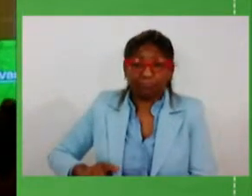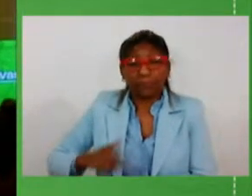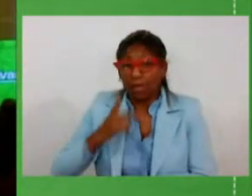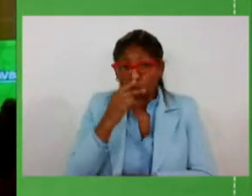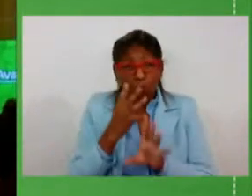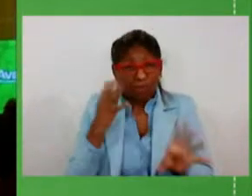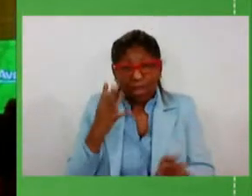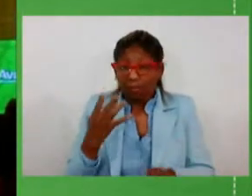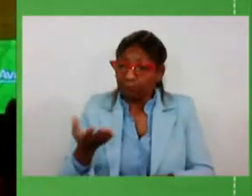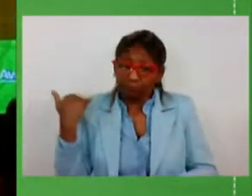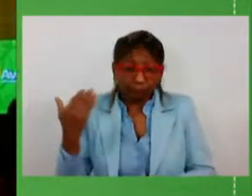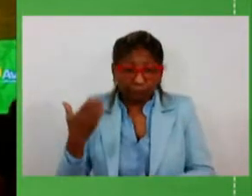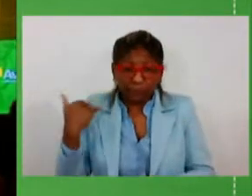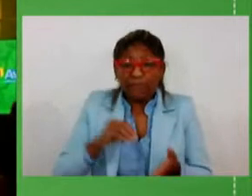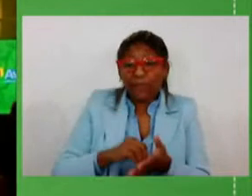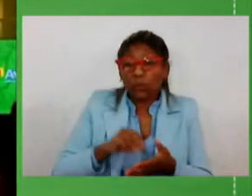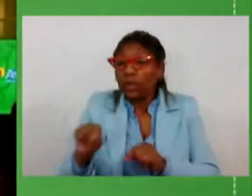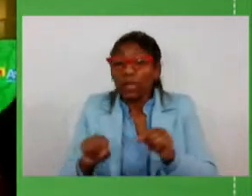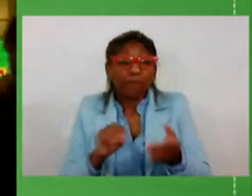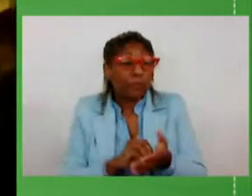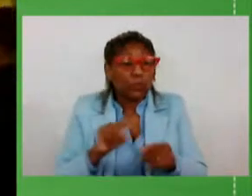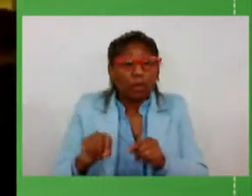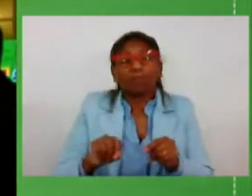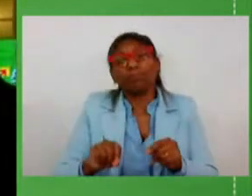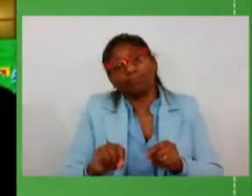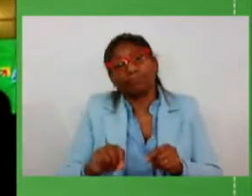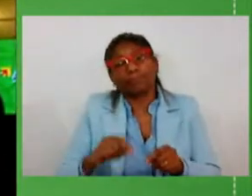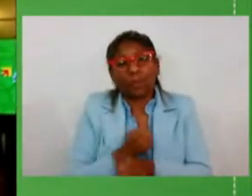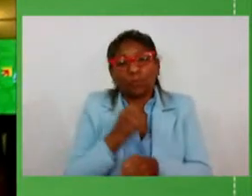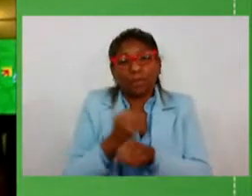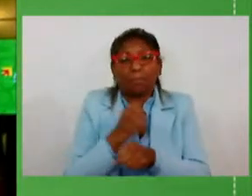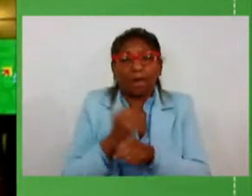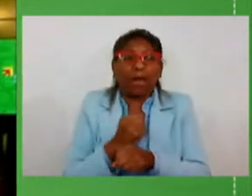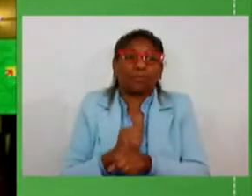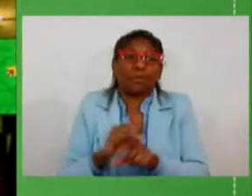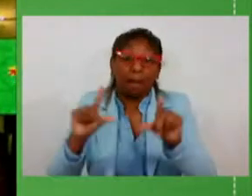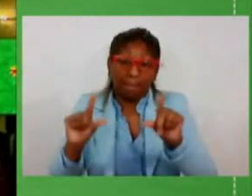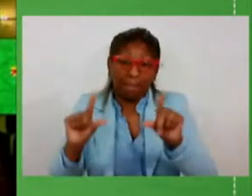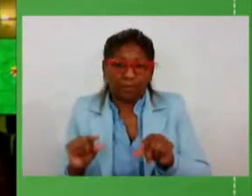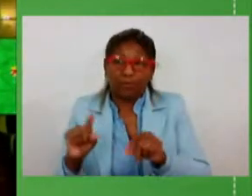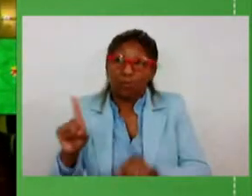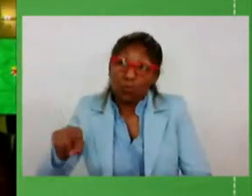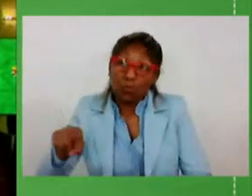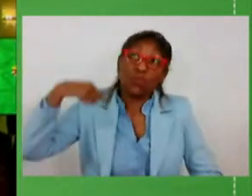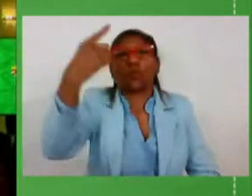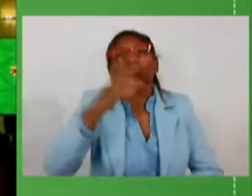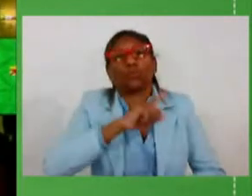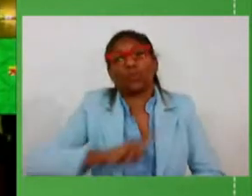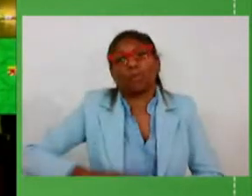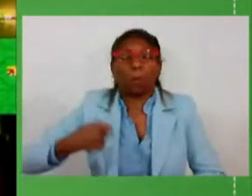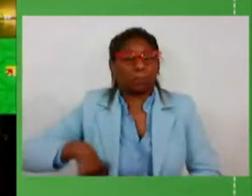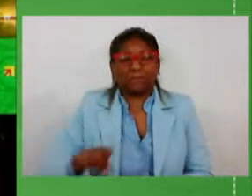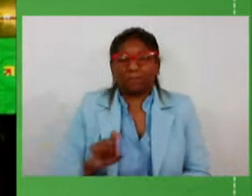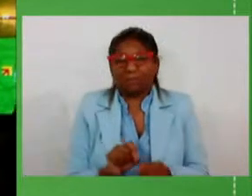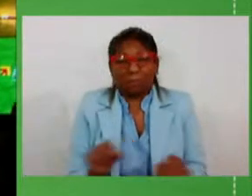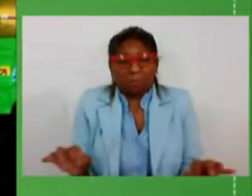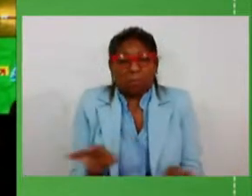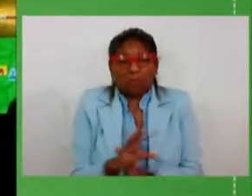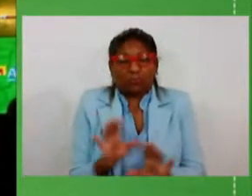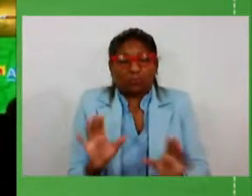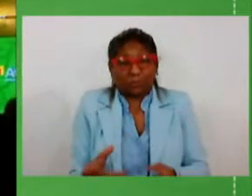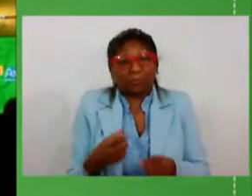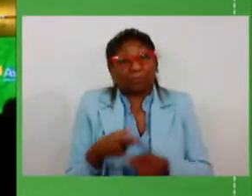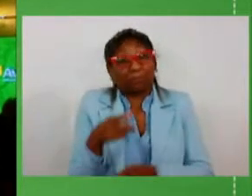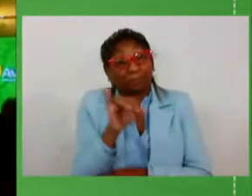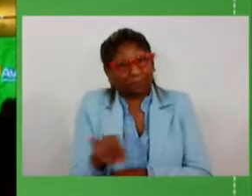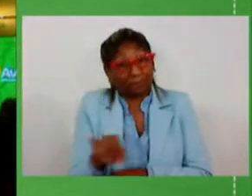então toda obra que se viabiliza no governo é uma obra a menos a ser feita pelo próximo e por isso é muito importante que a gente continue